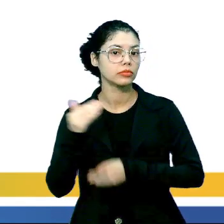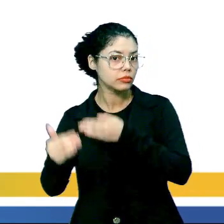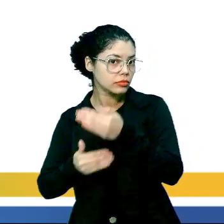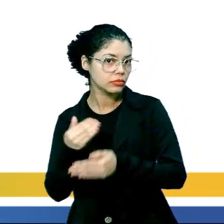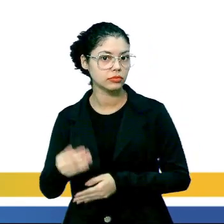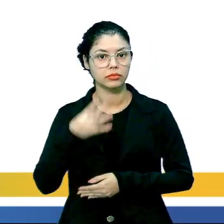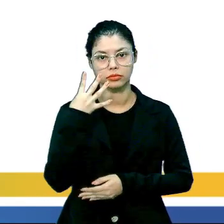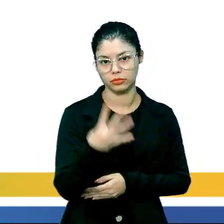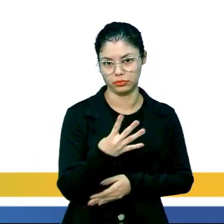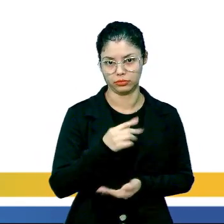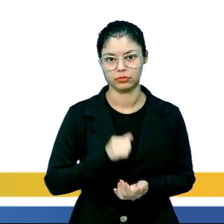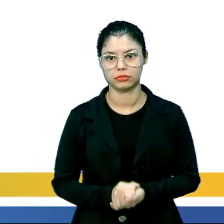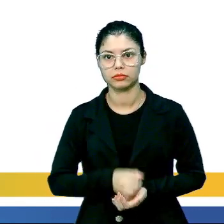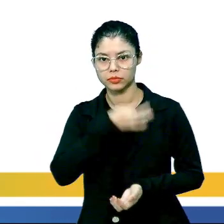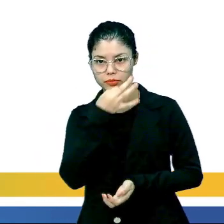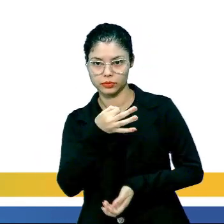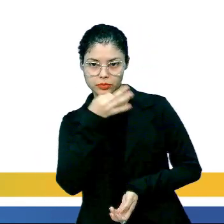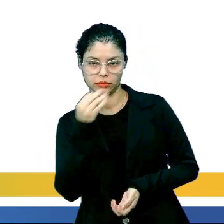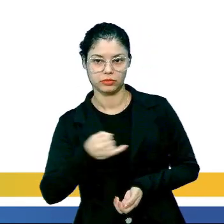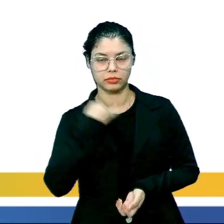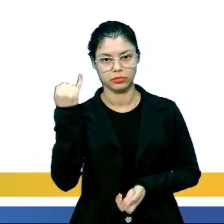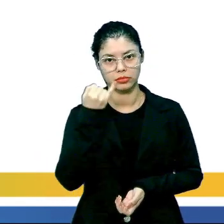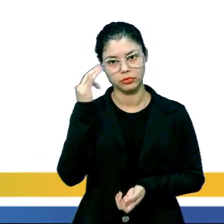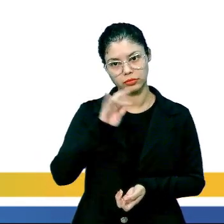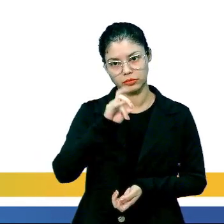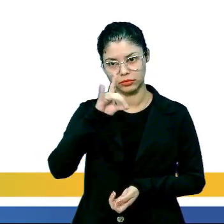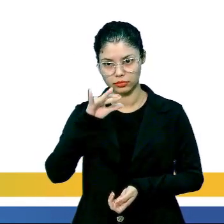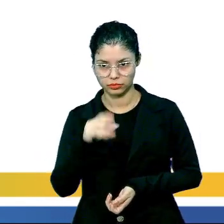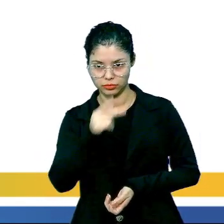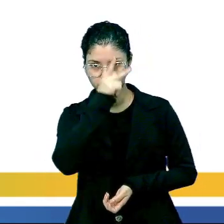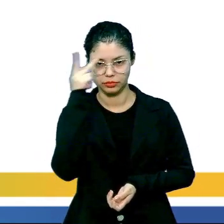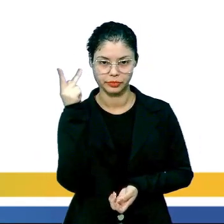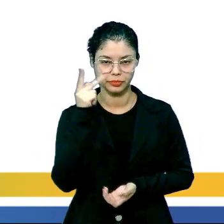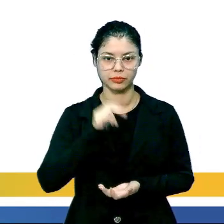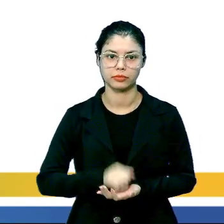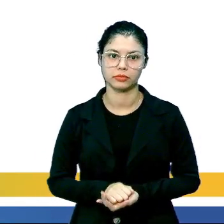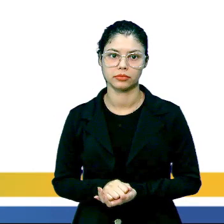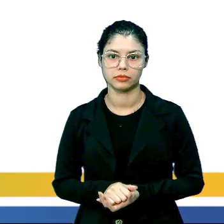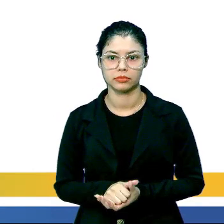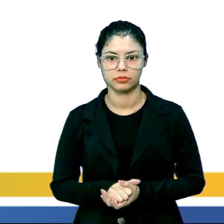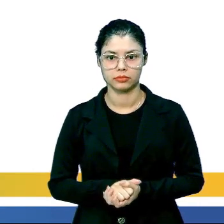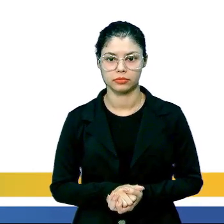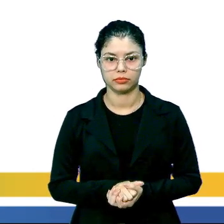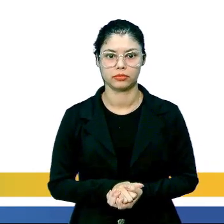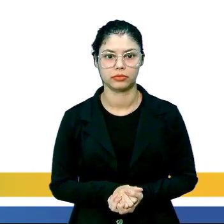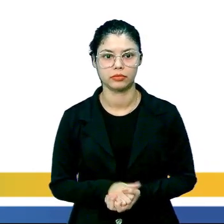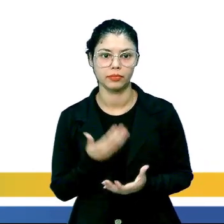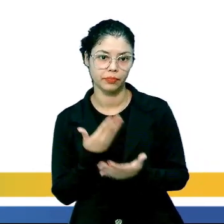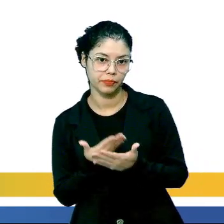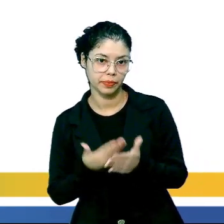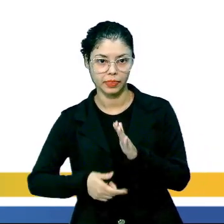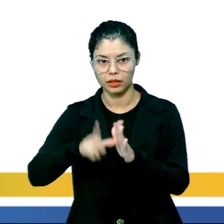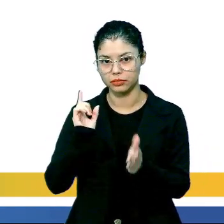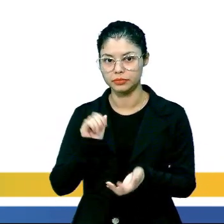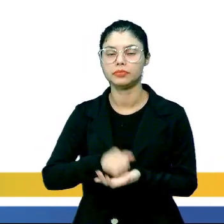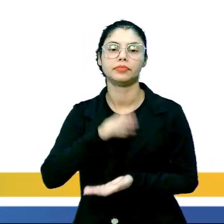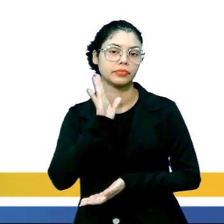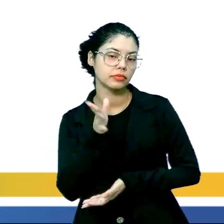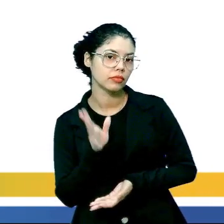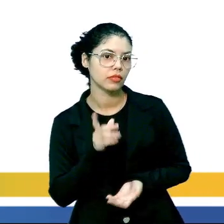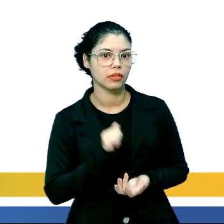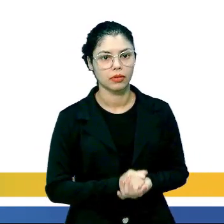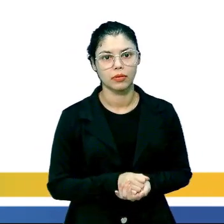Desenvolvimento, parte 4. Argumento de princípio ou crença pessoal. Nas aulas anteriores nós já